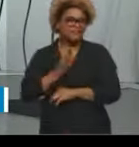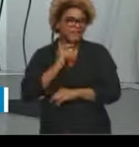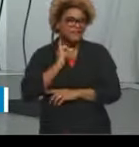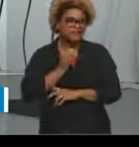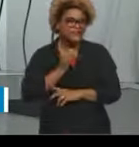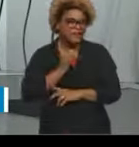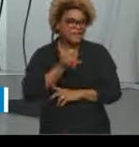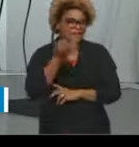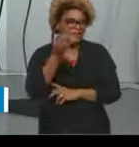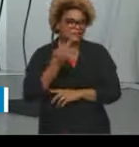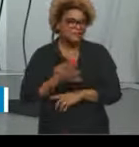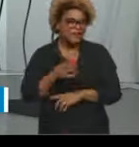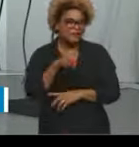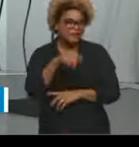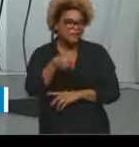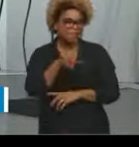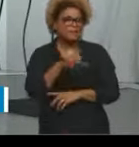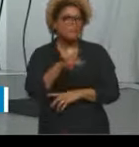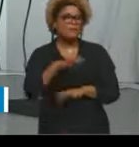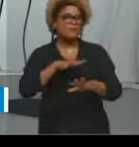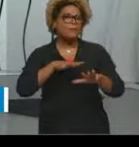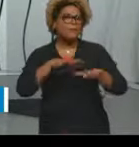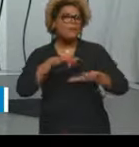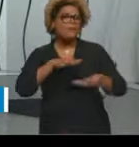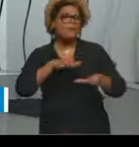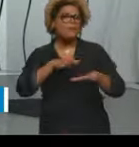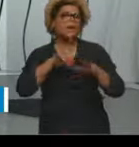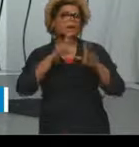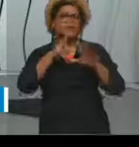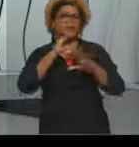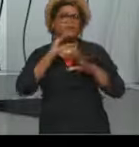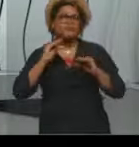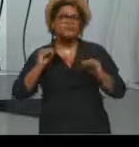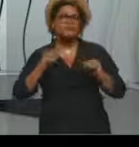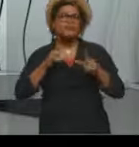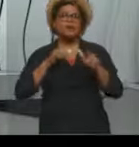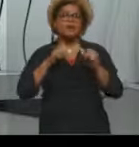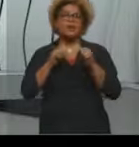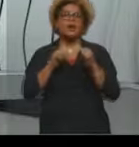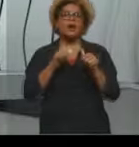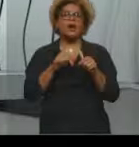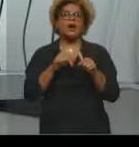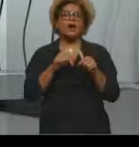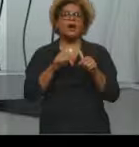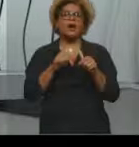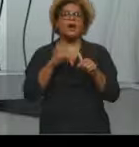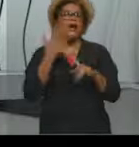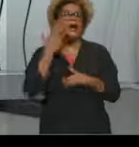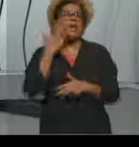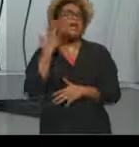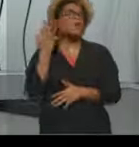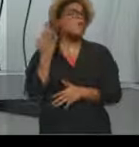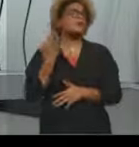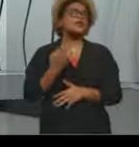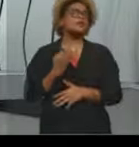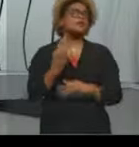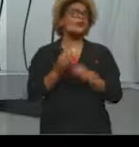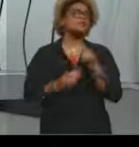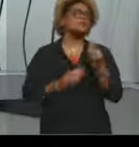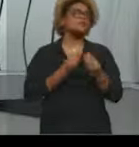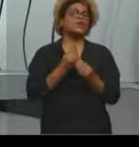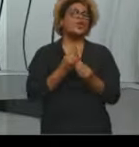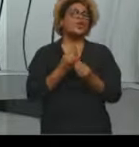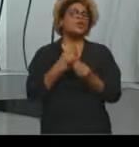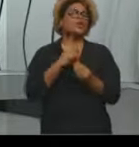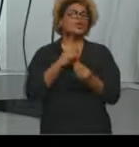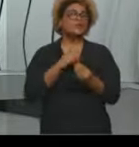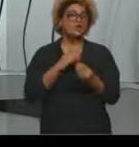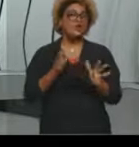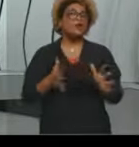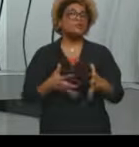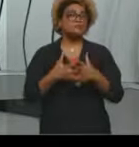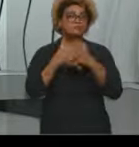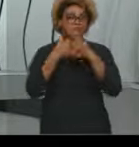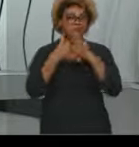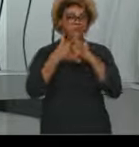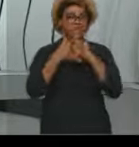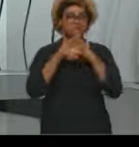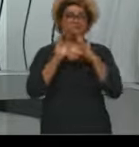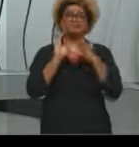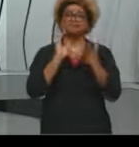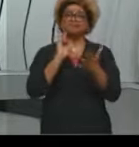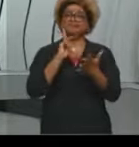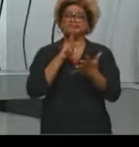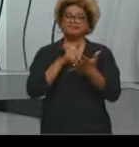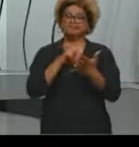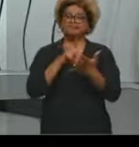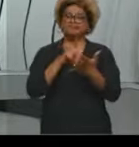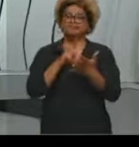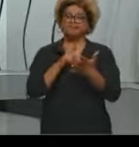desenvolvimento do movimento dos trabalhadores, né, e a gente entende como que existem conflitos mesmo, né. De um lado, a